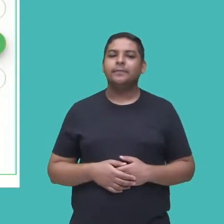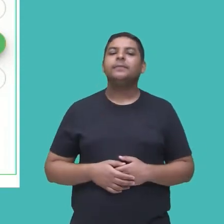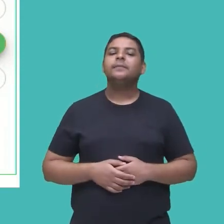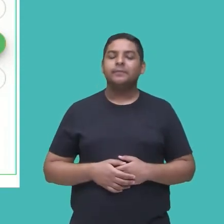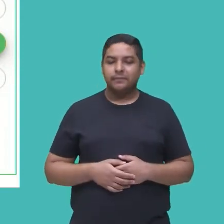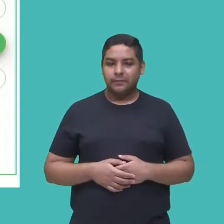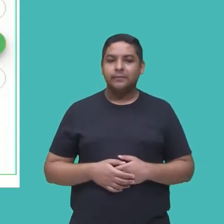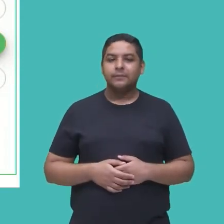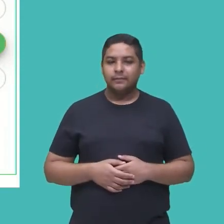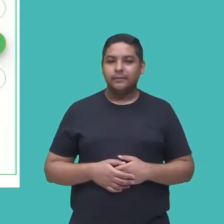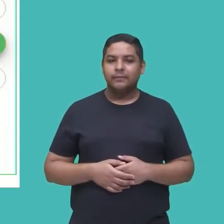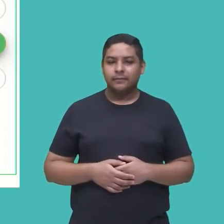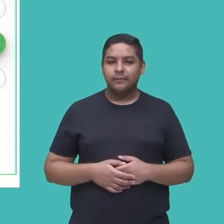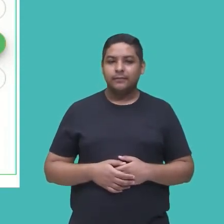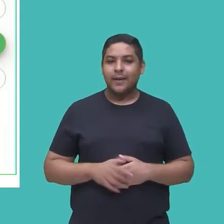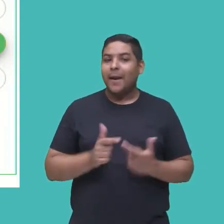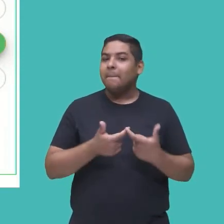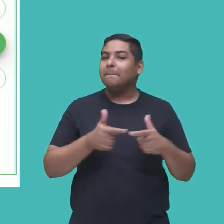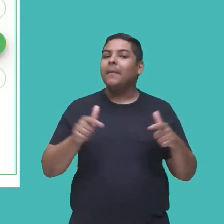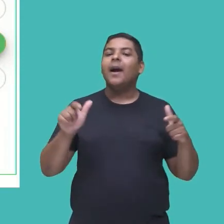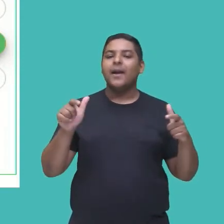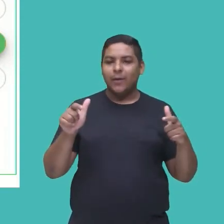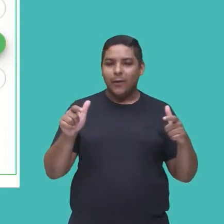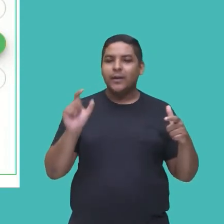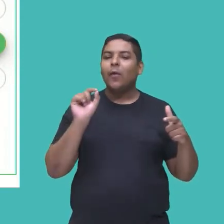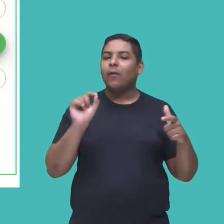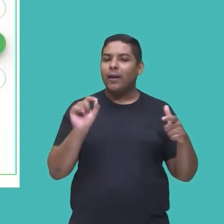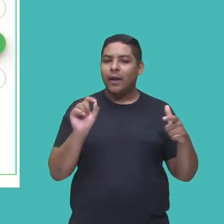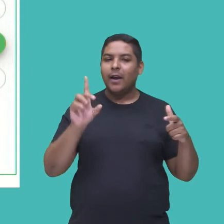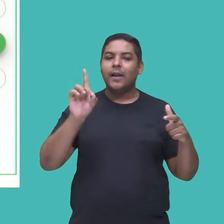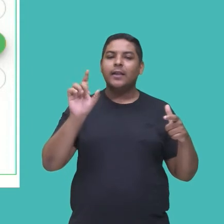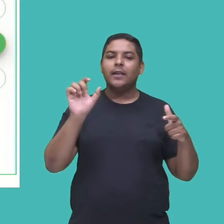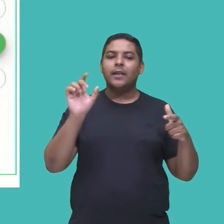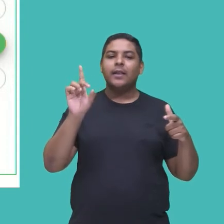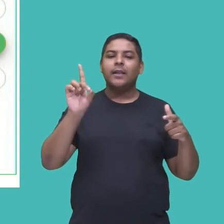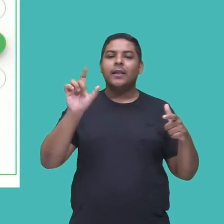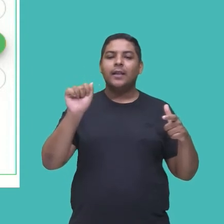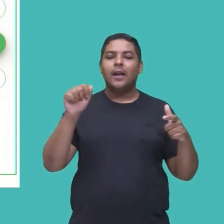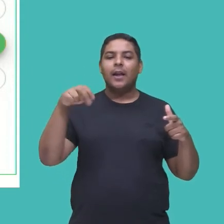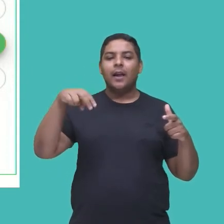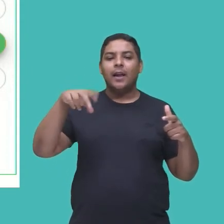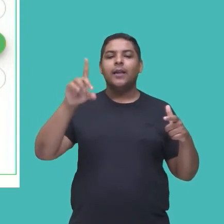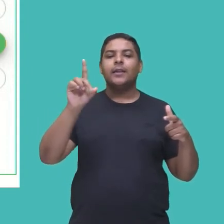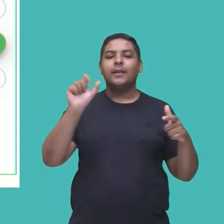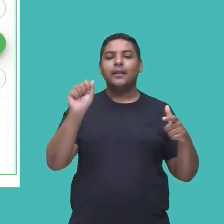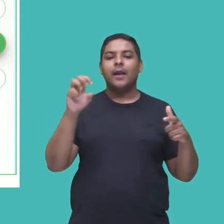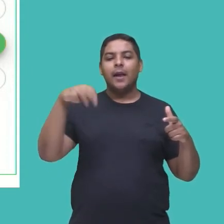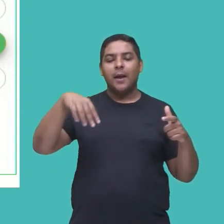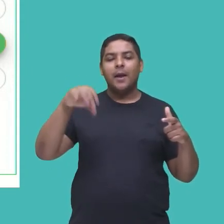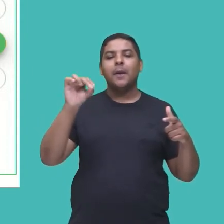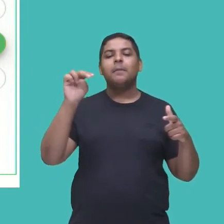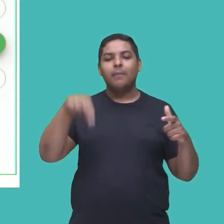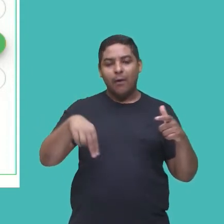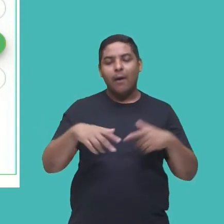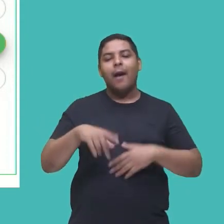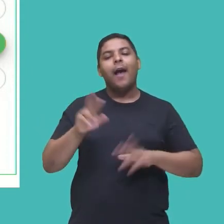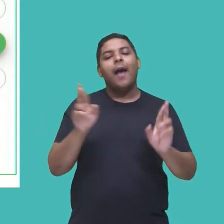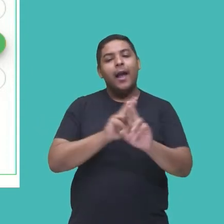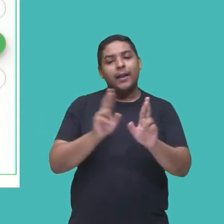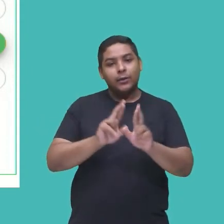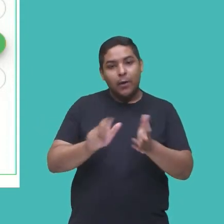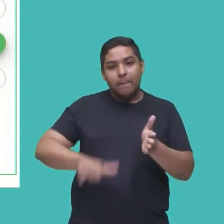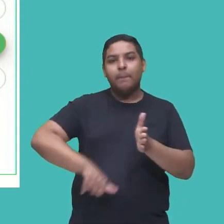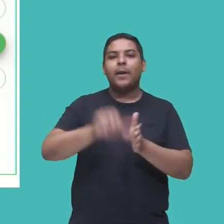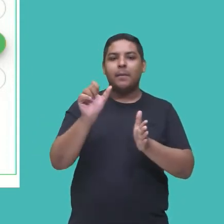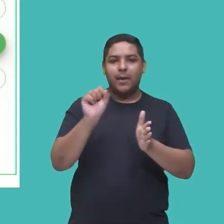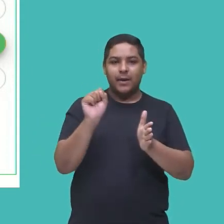muito, olha, a maioria as colocou ali, né, que foi o Damon, gente, eu realmente não lembrava, eu sei que ela se relacionou primeiro com o Stefan,